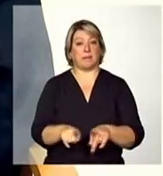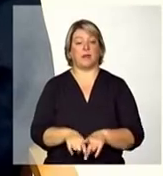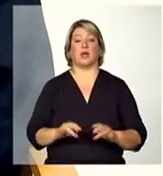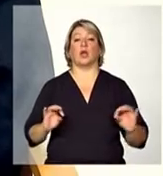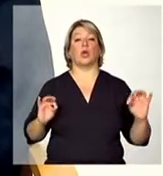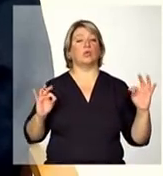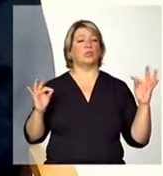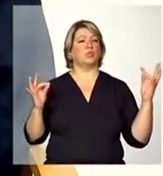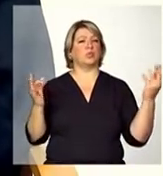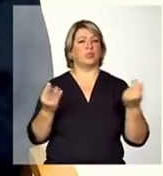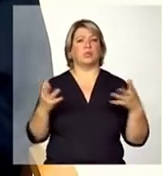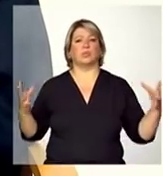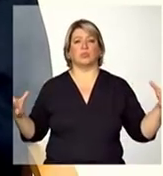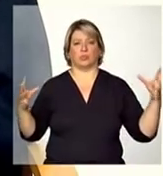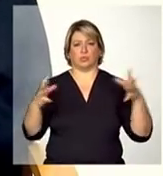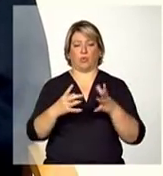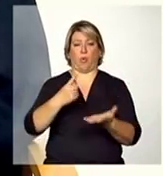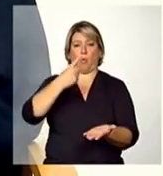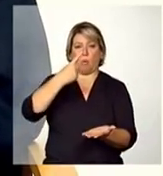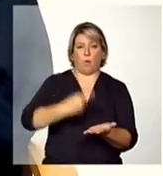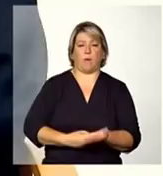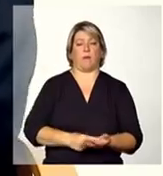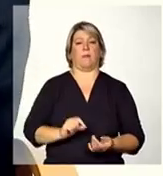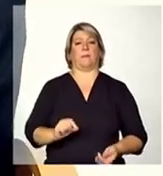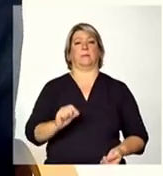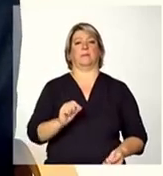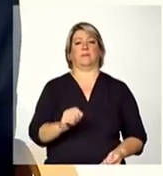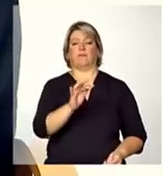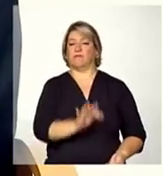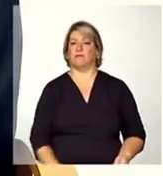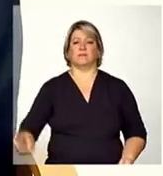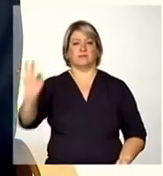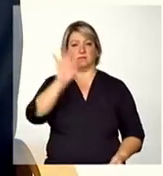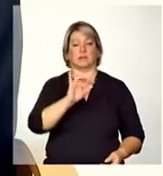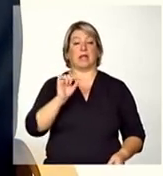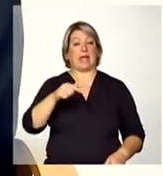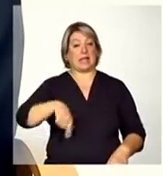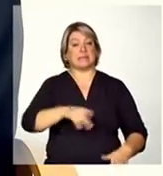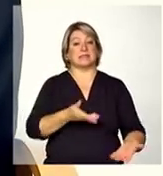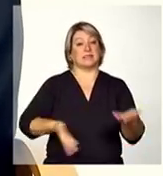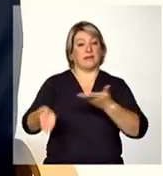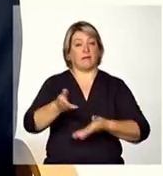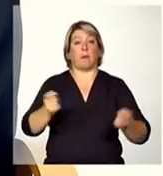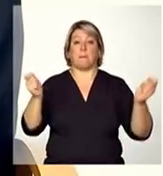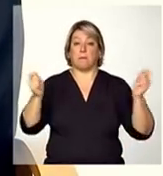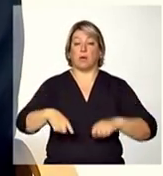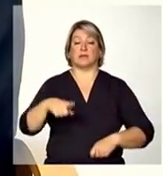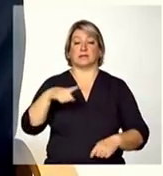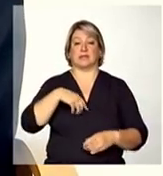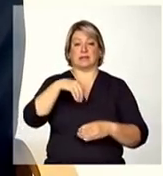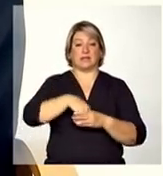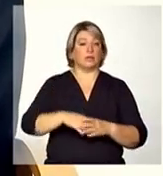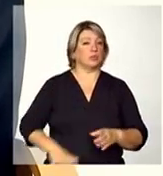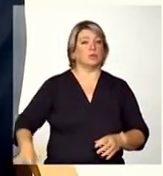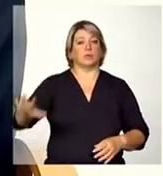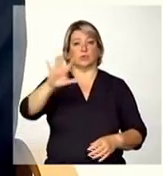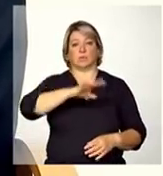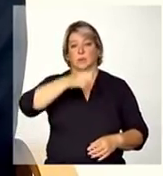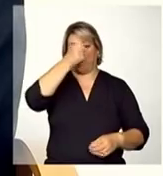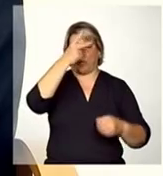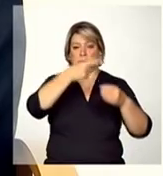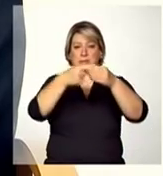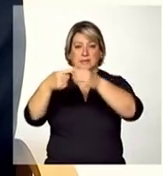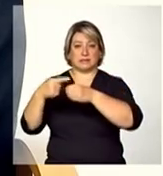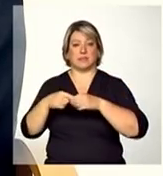uma coletividade um compromisso no pacto federativo para que esses serviços possam existir na comunidade nos municípios e